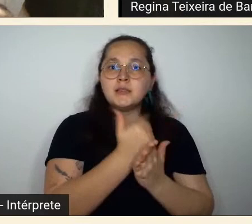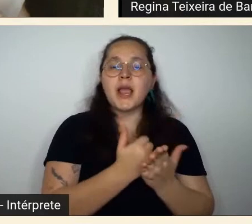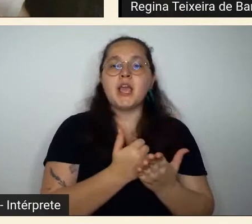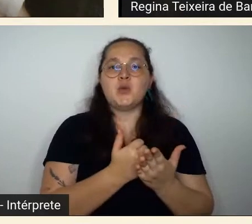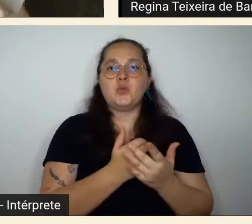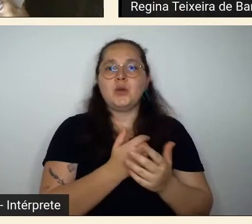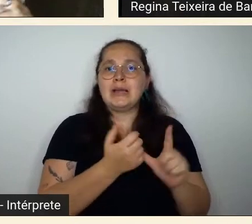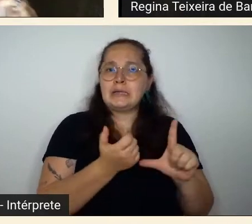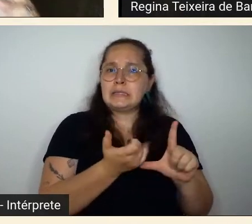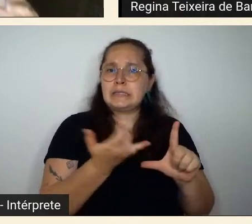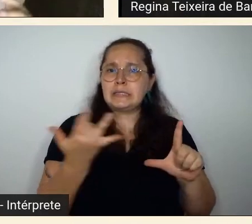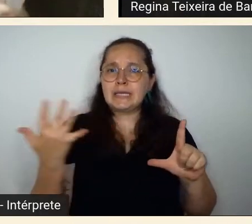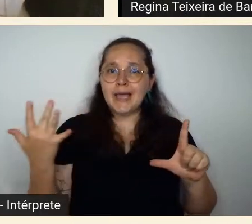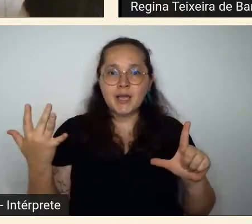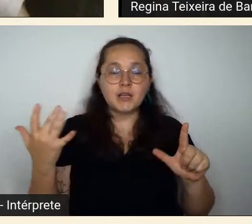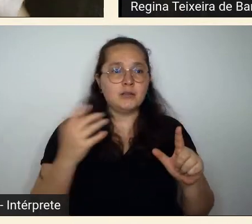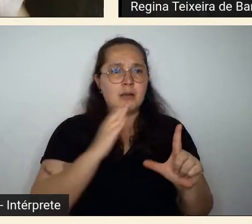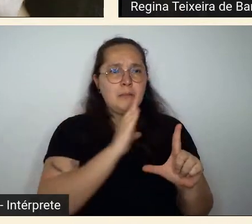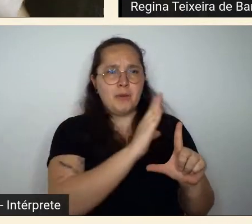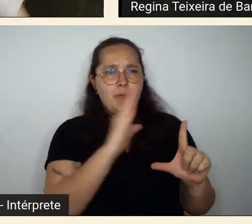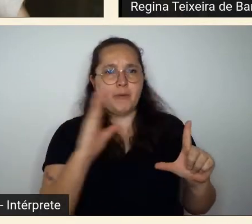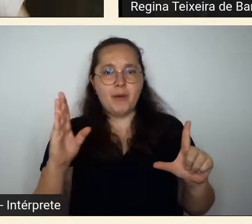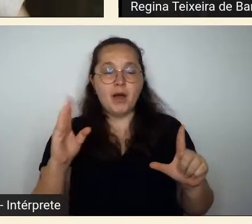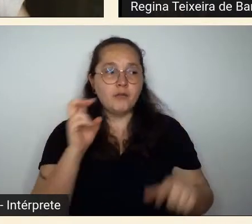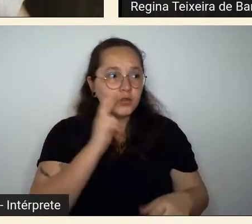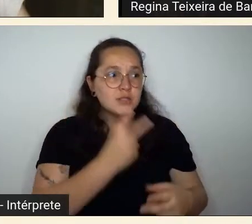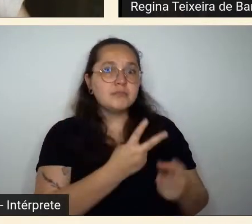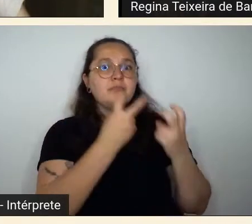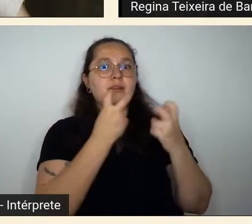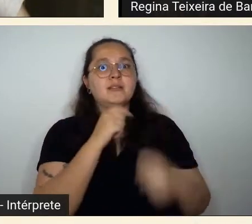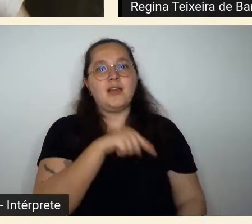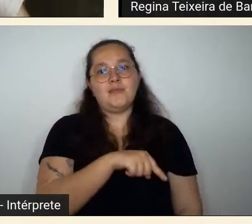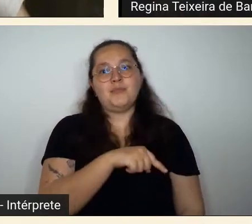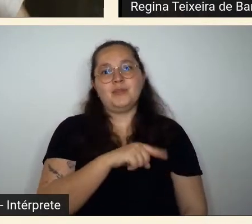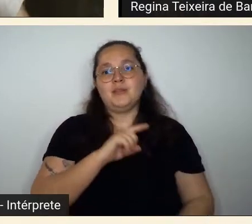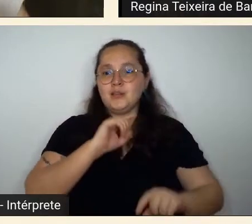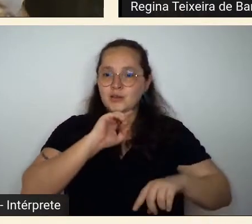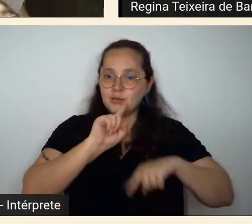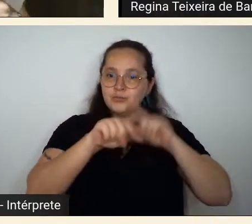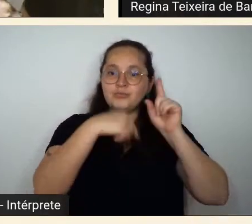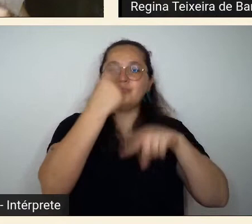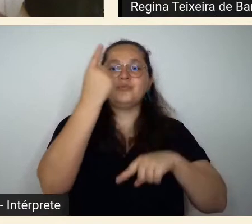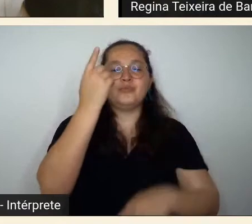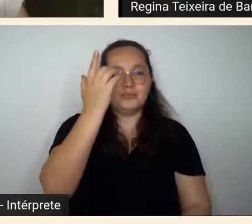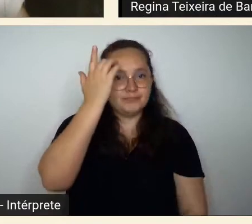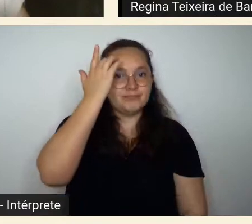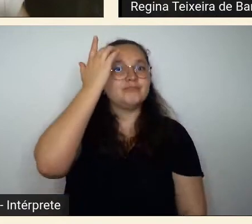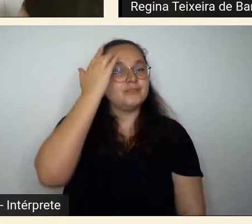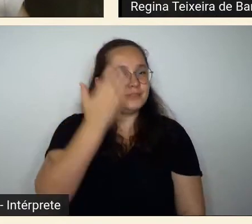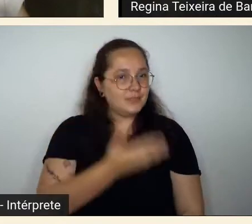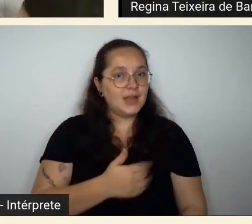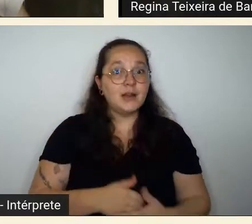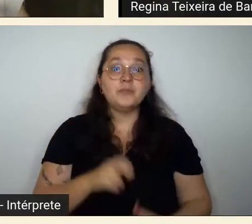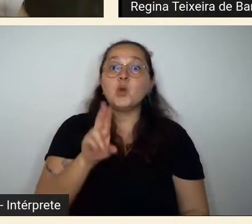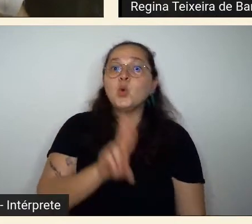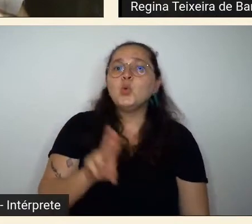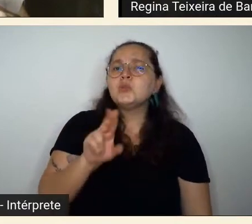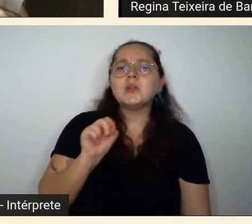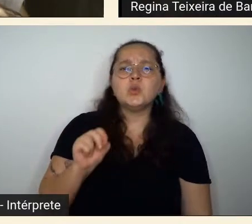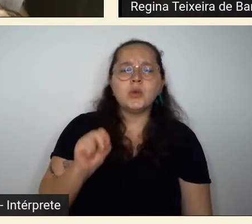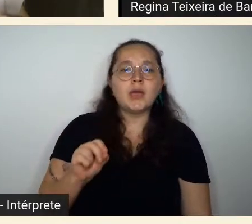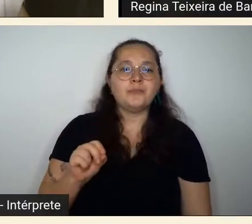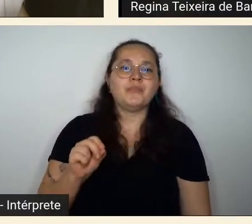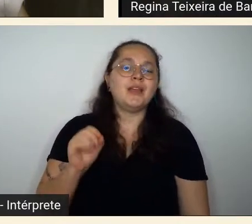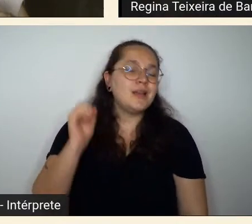já amadurecidas das tendências expressionistas e a partir da década de 1925 a